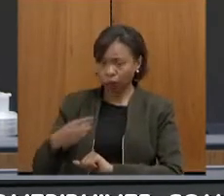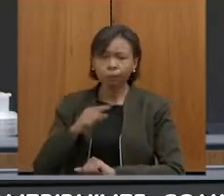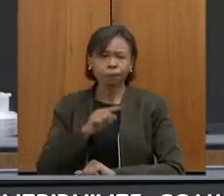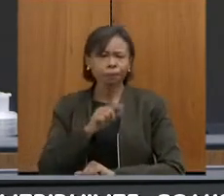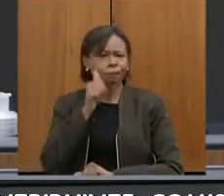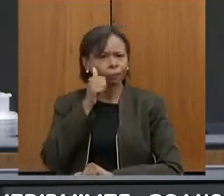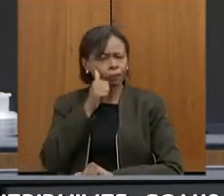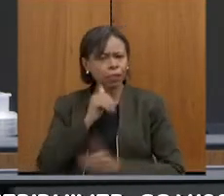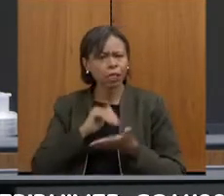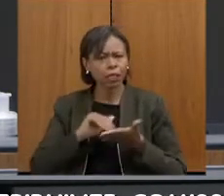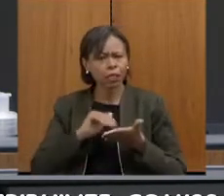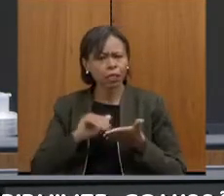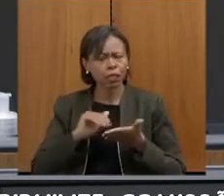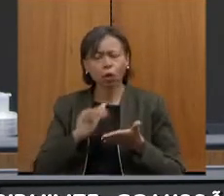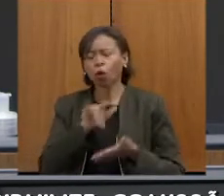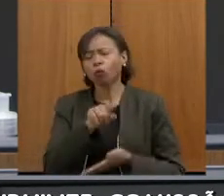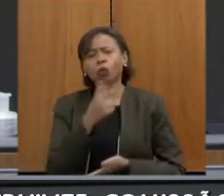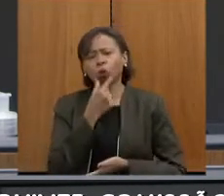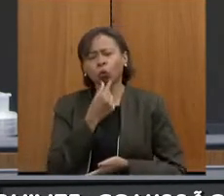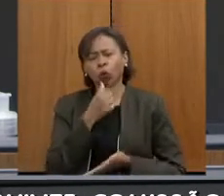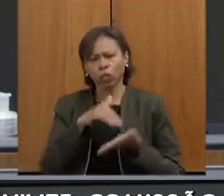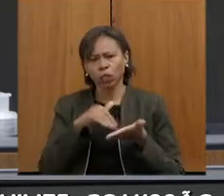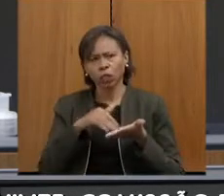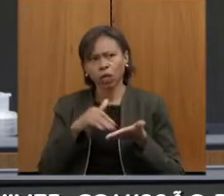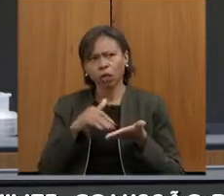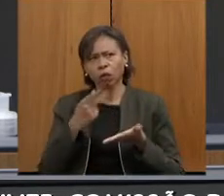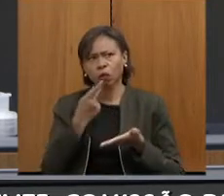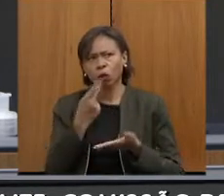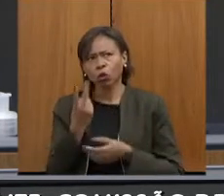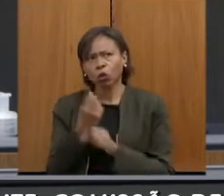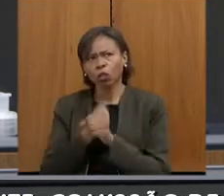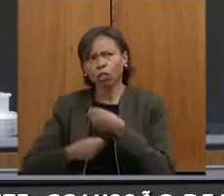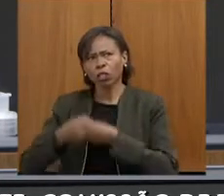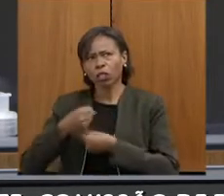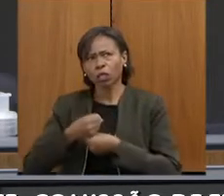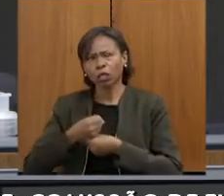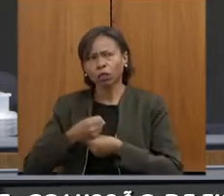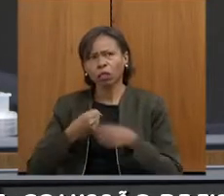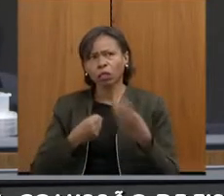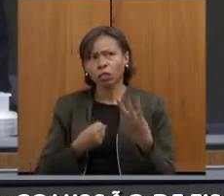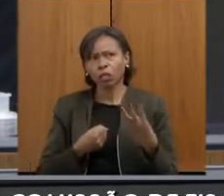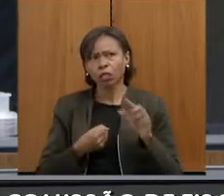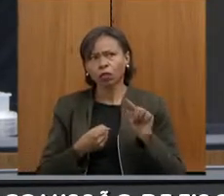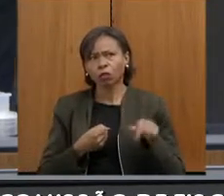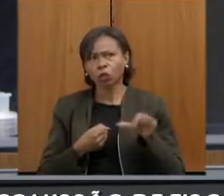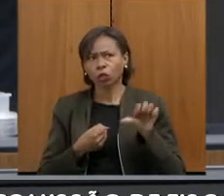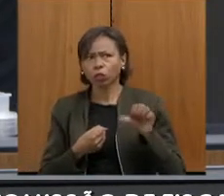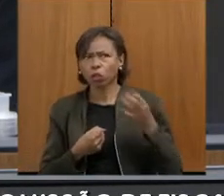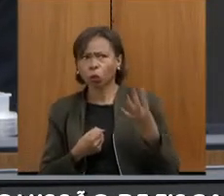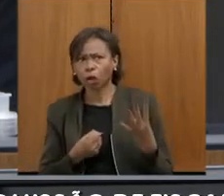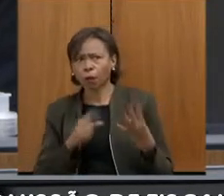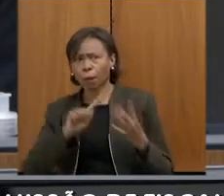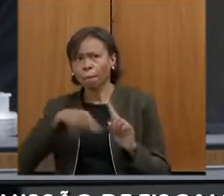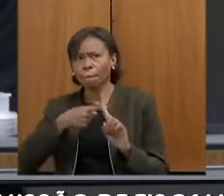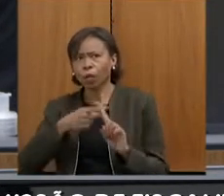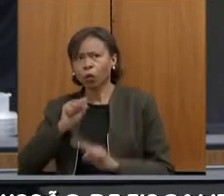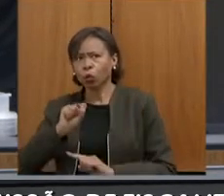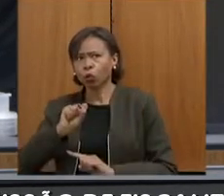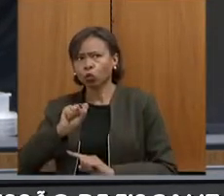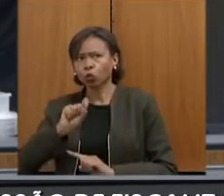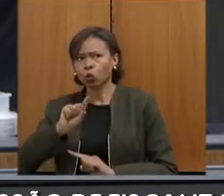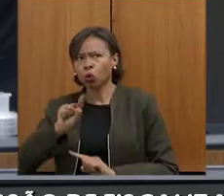números que em dois anos, 3,94 mais 8,20 bi, dá exatamente